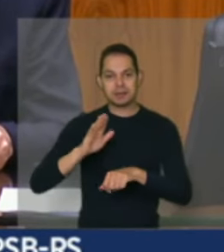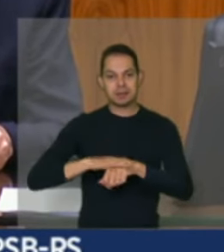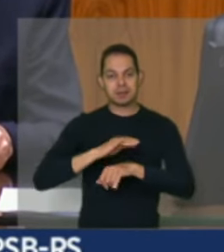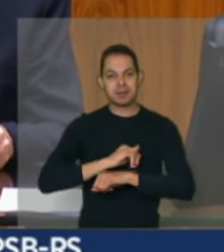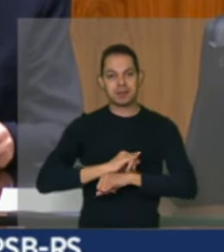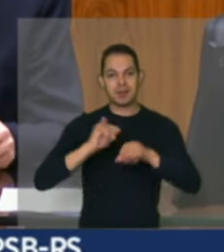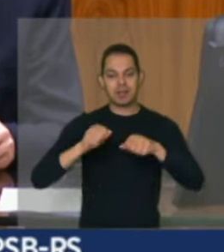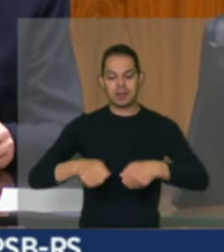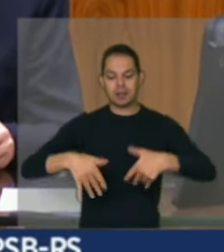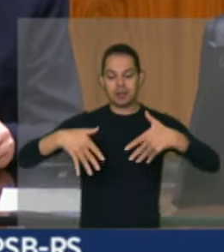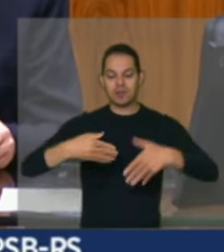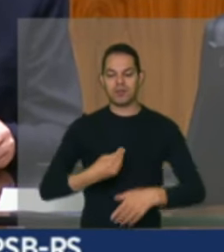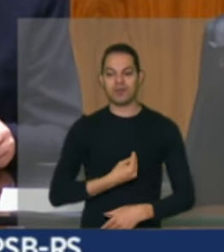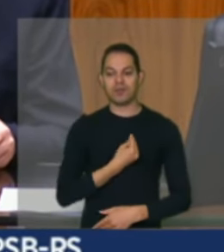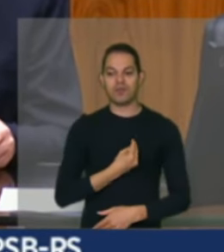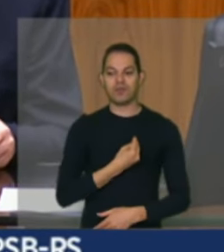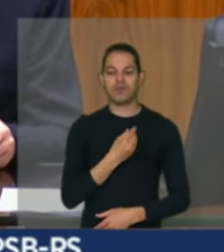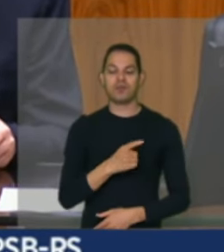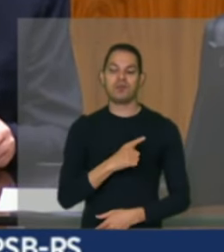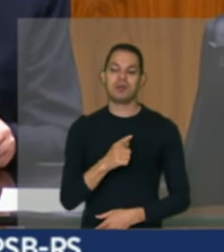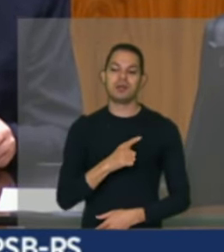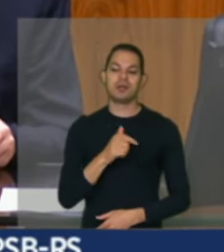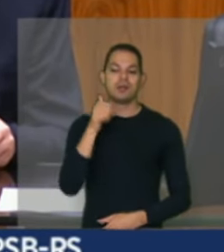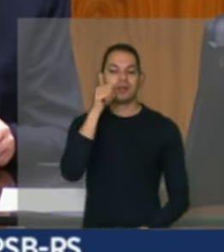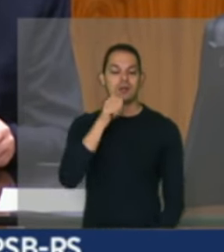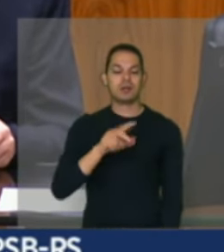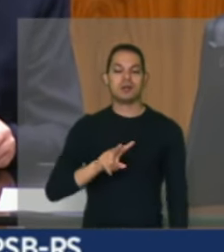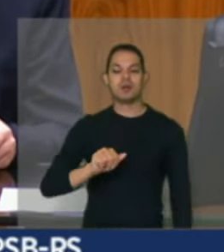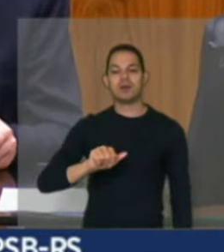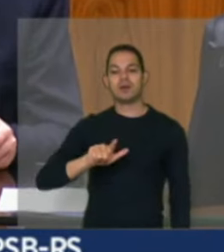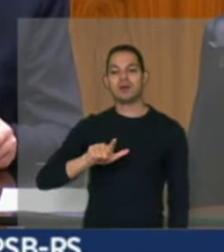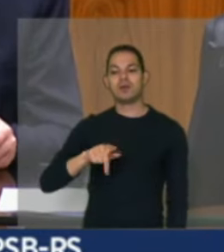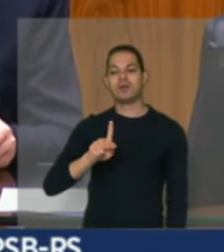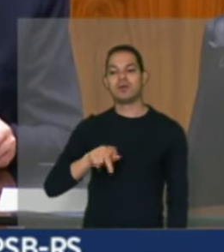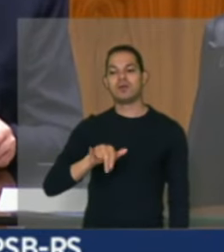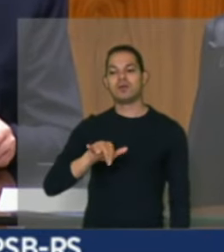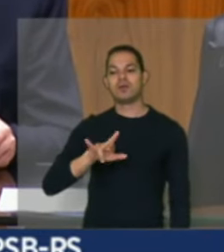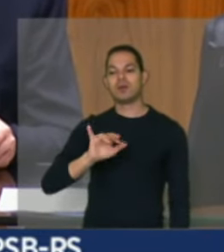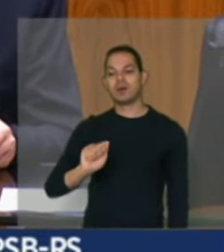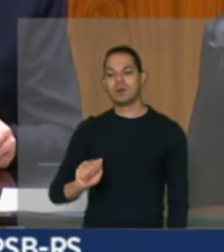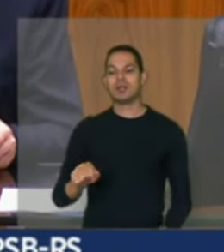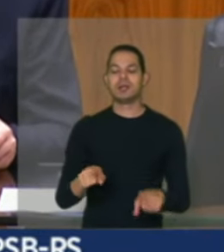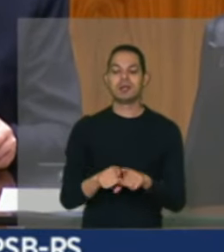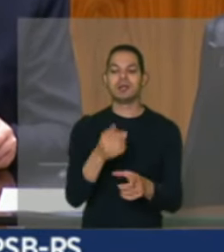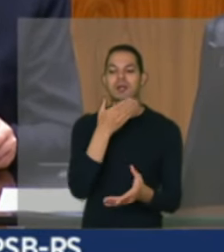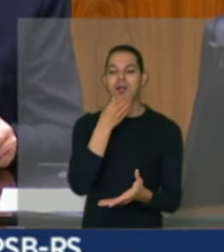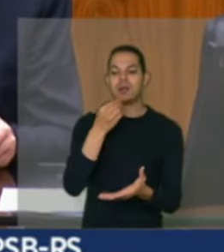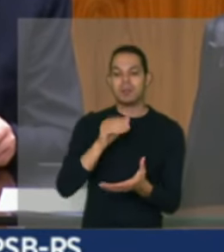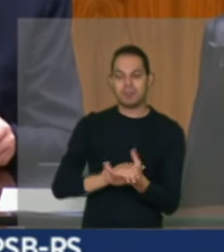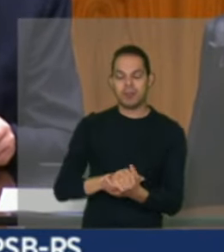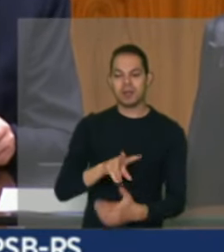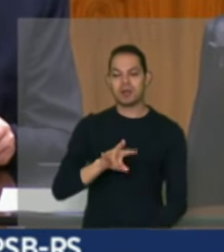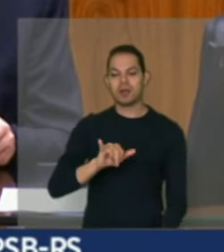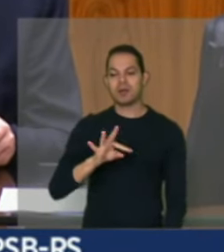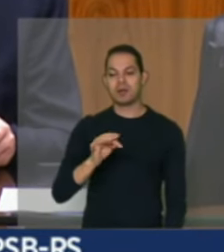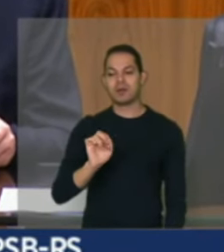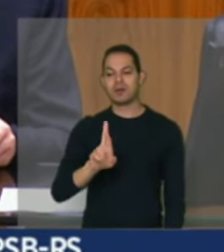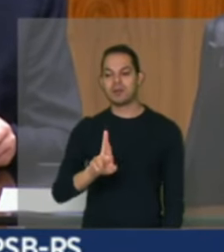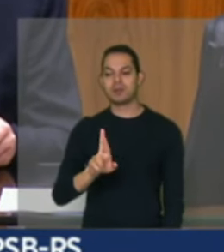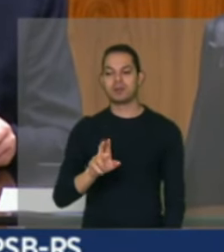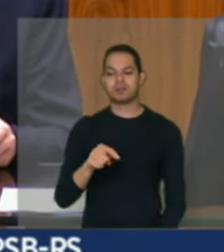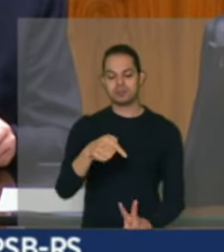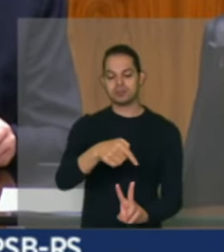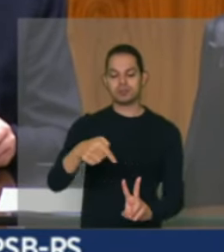plenário da cantora Valquíria Santos, seu marido Vitor, porta-vozes que são do